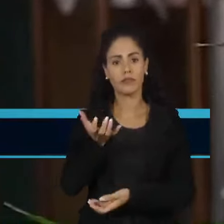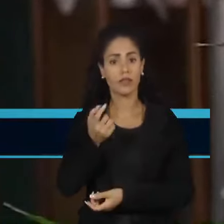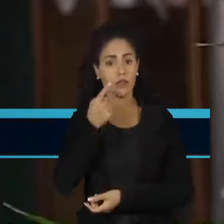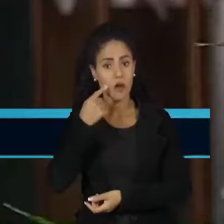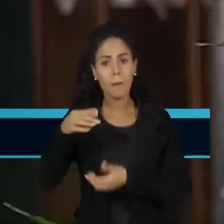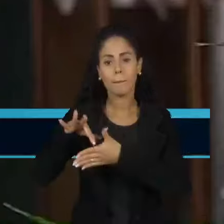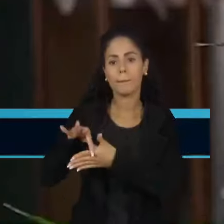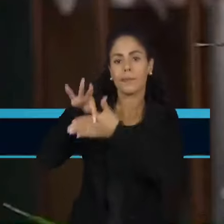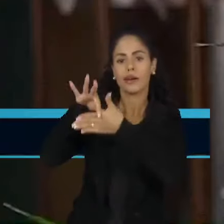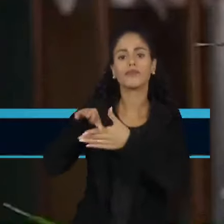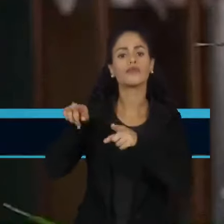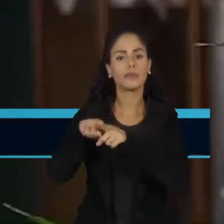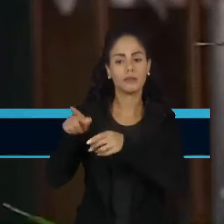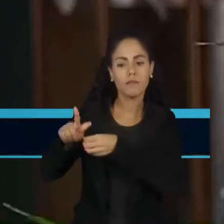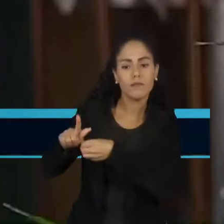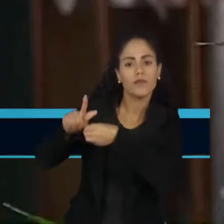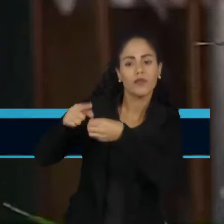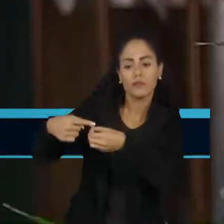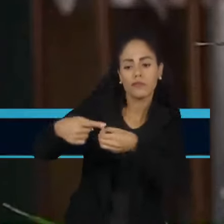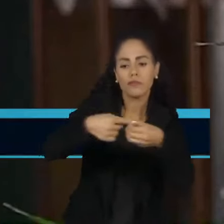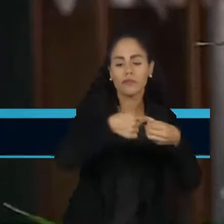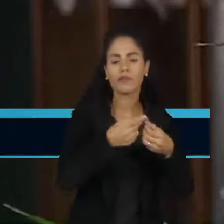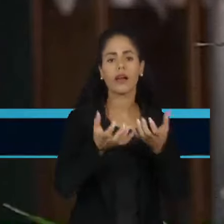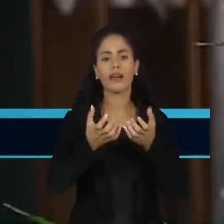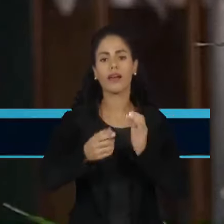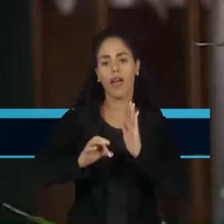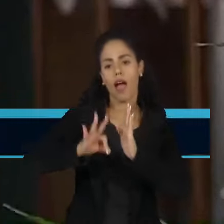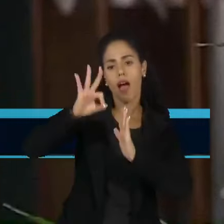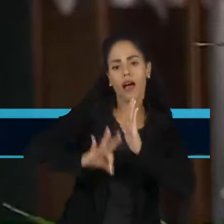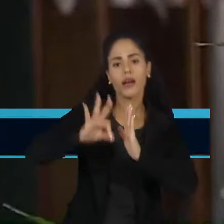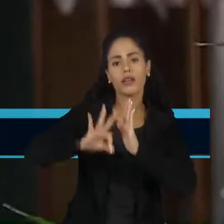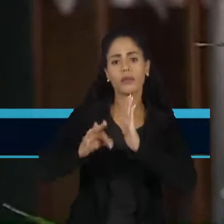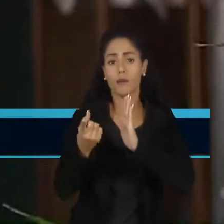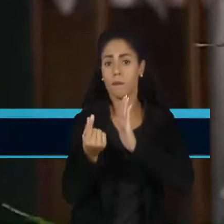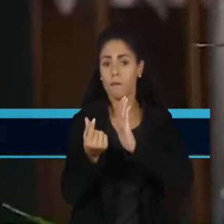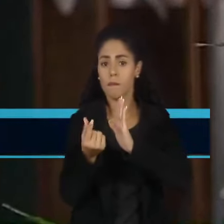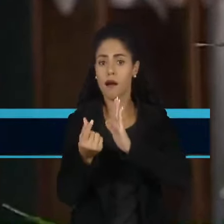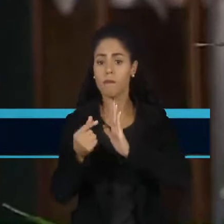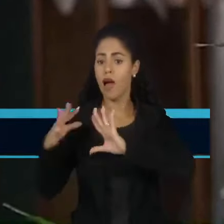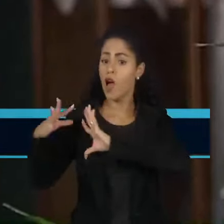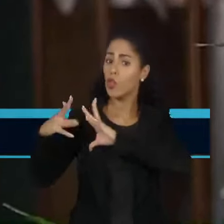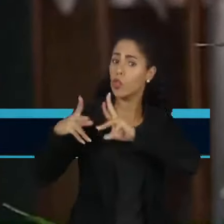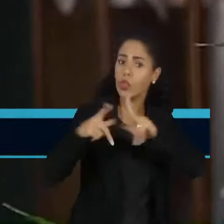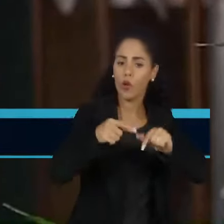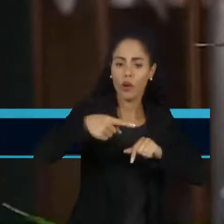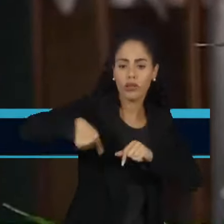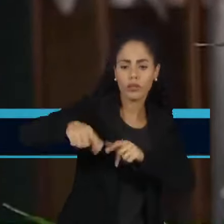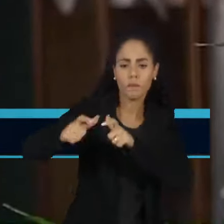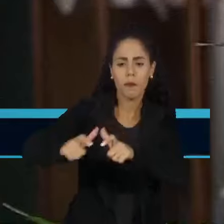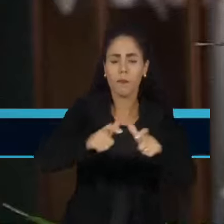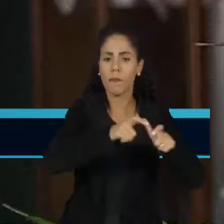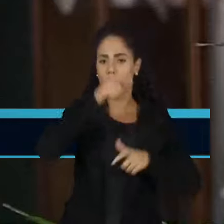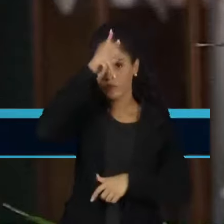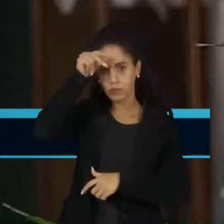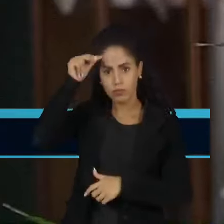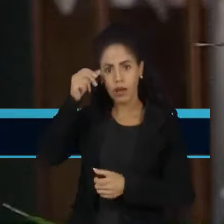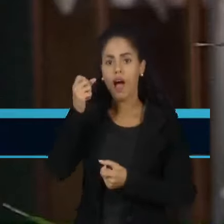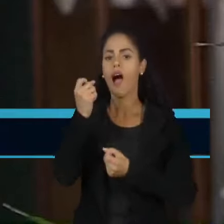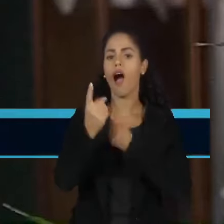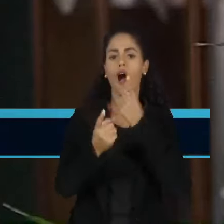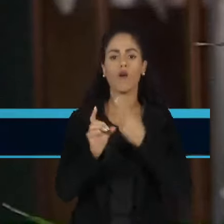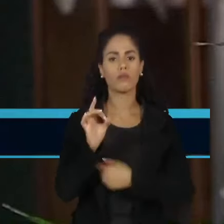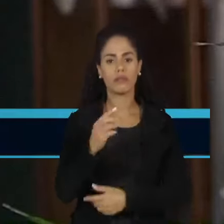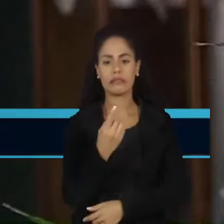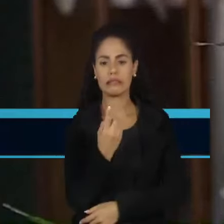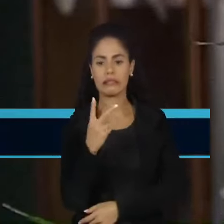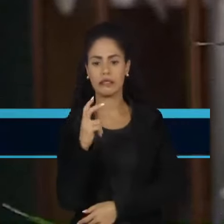Gestores municipais querem ampliar as alíquotas reduzidas para todas as prefeituras, e não só para cidades de até